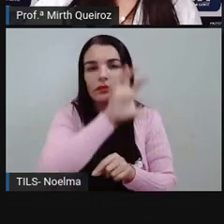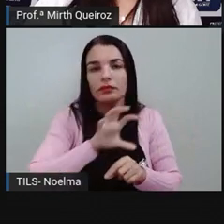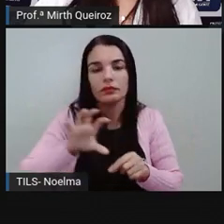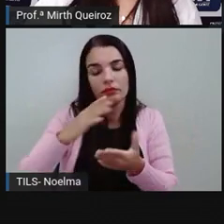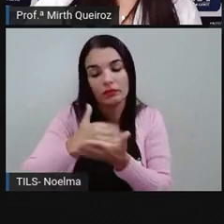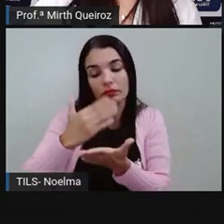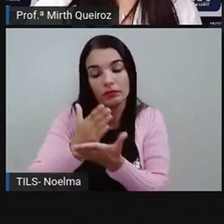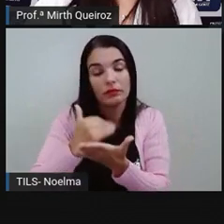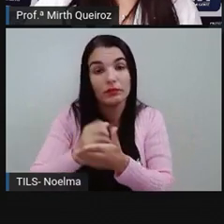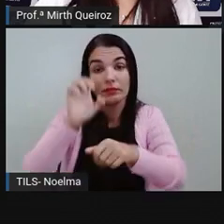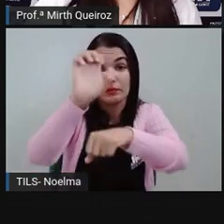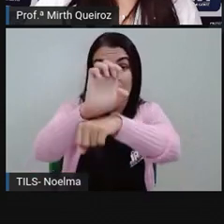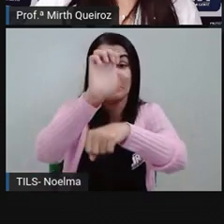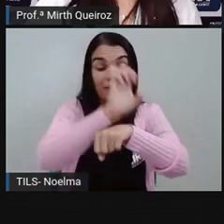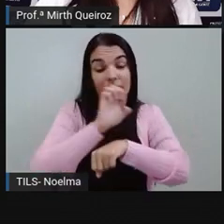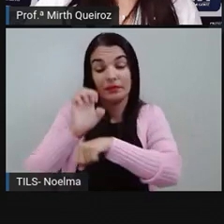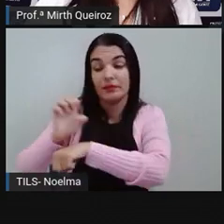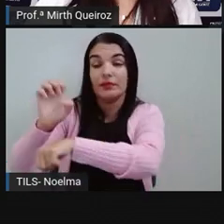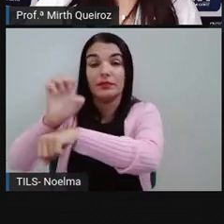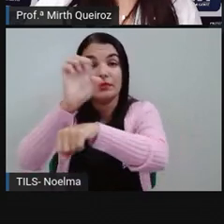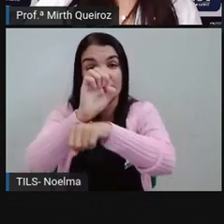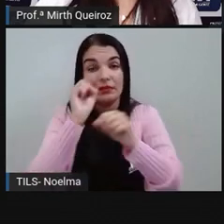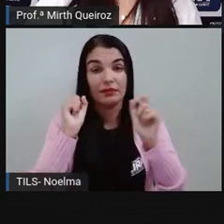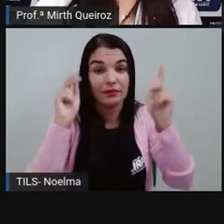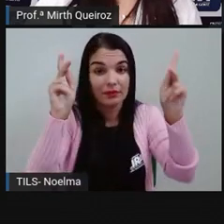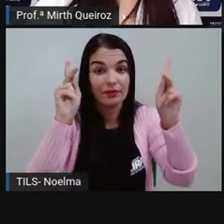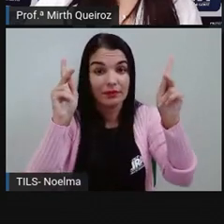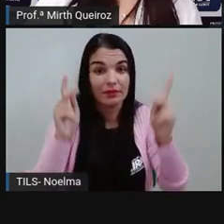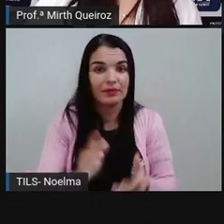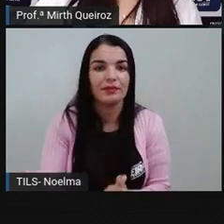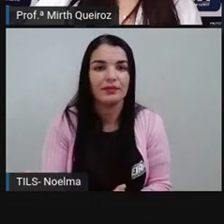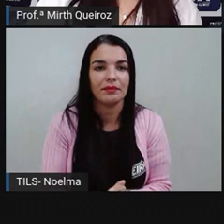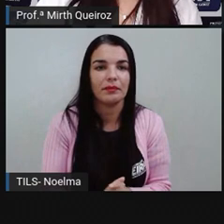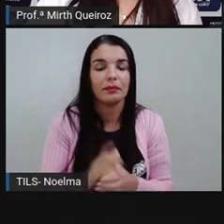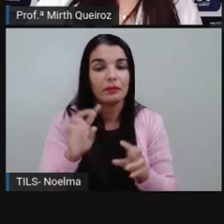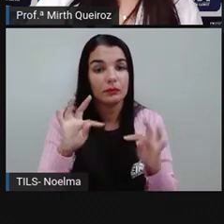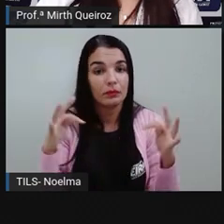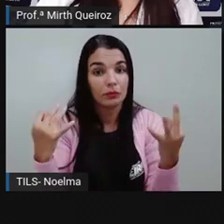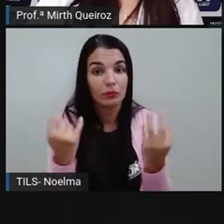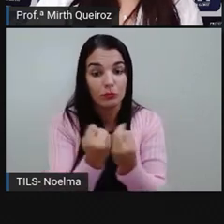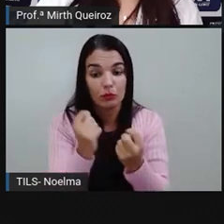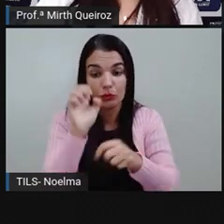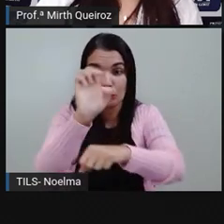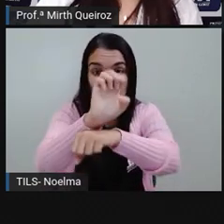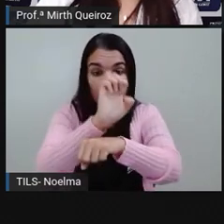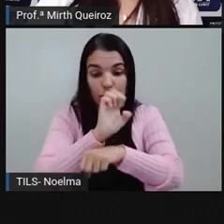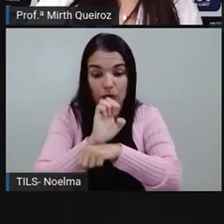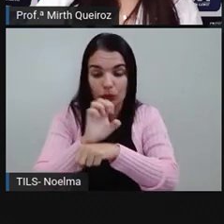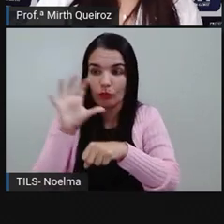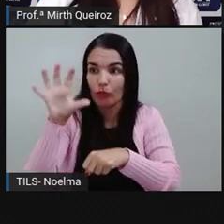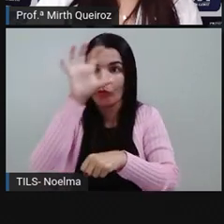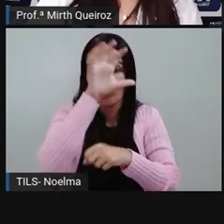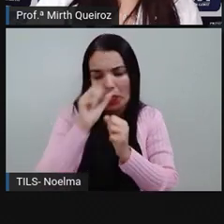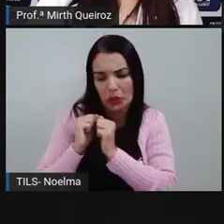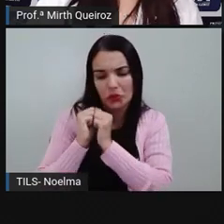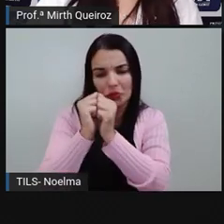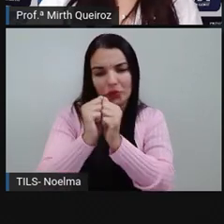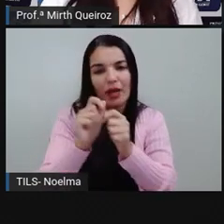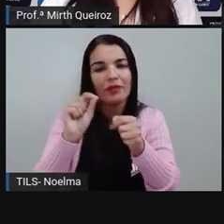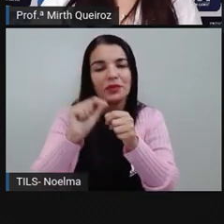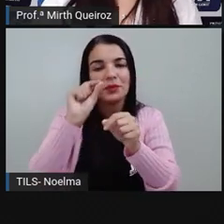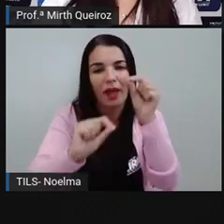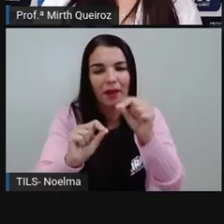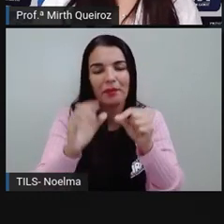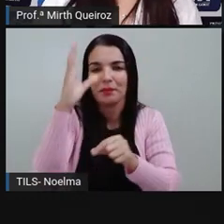divididas em estados, certo? E todos esses estados, todas essas regiões juntas vão